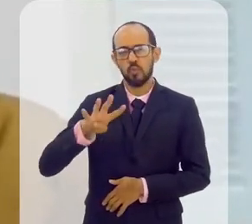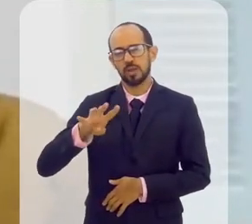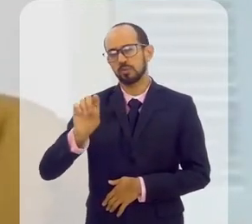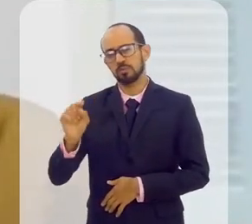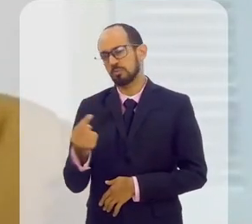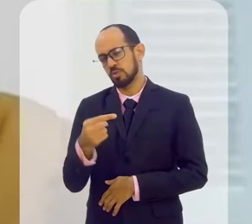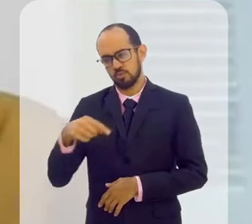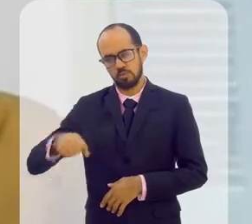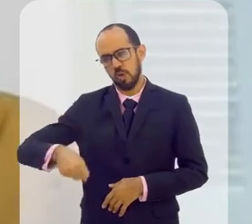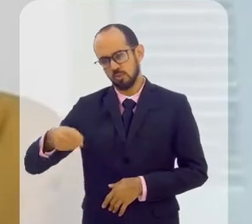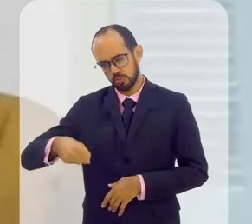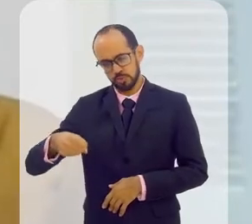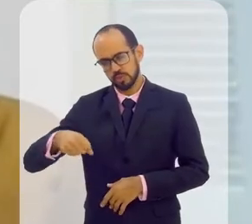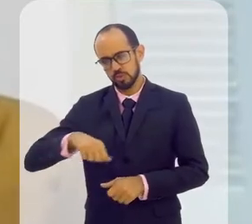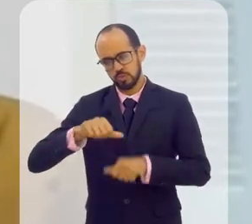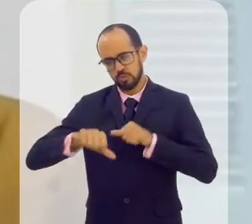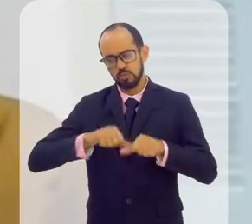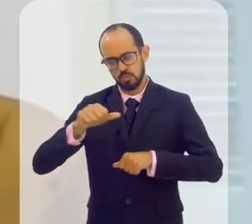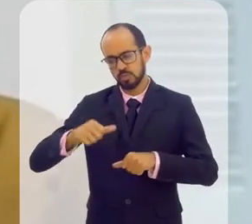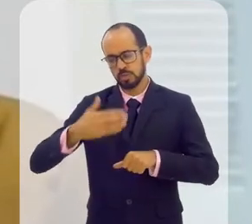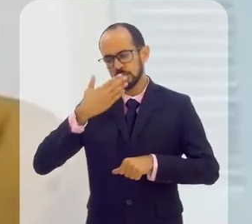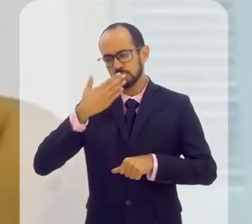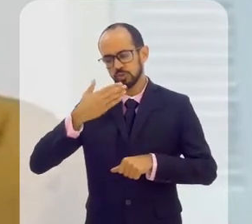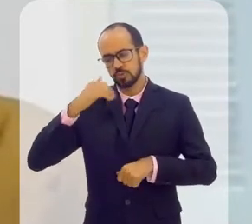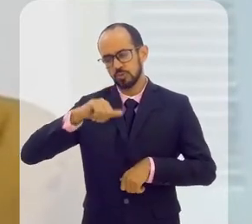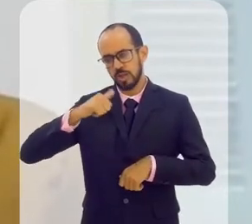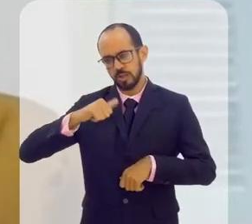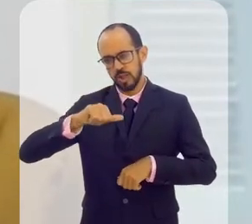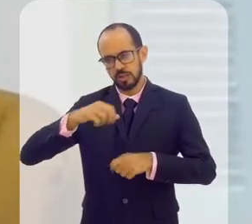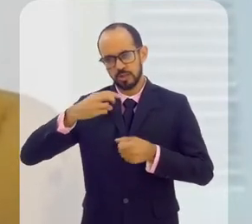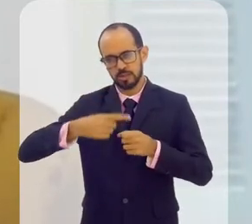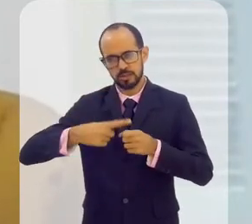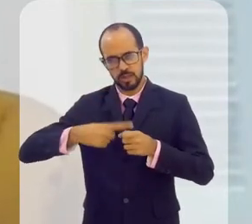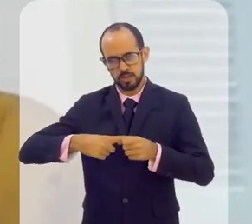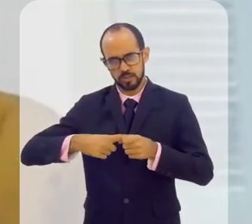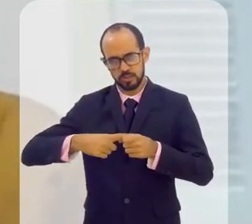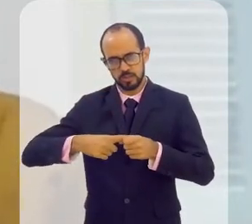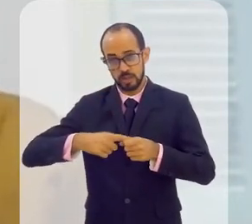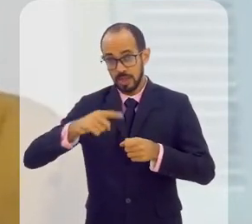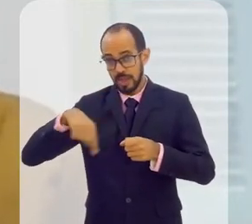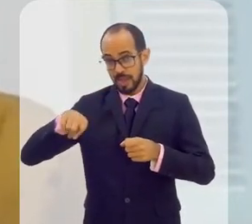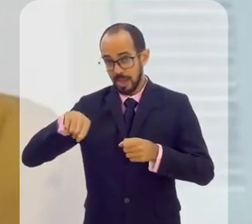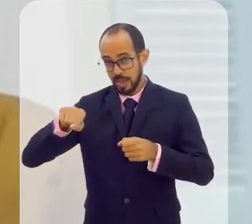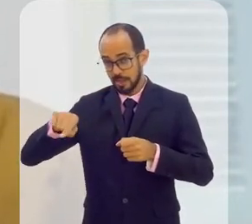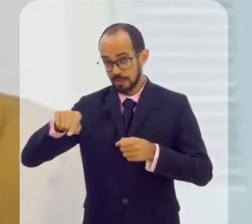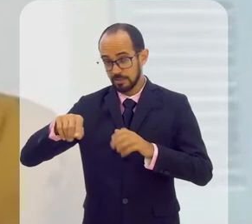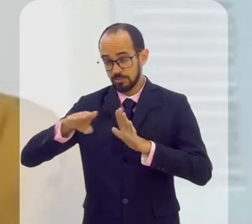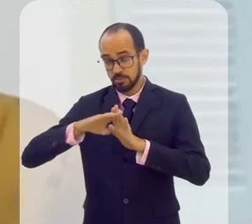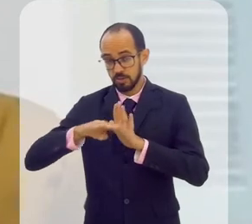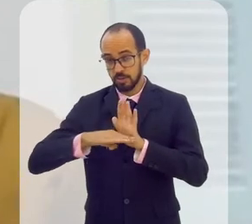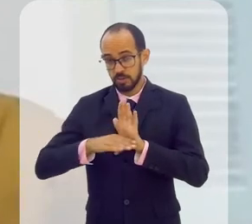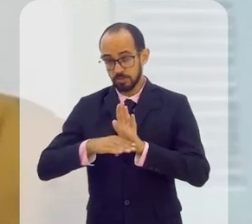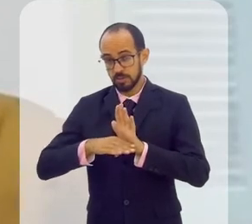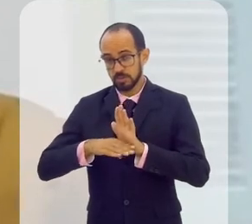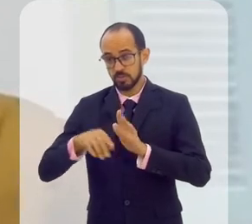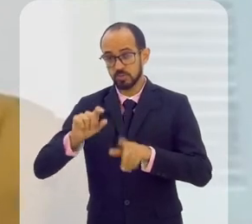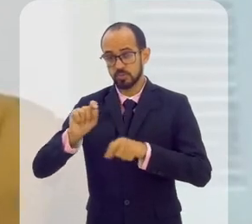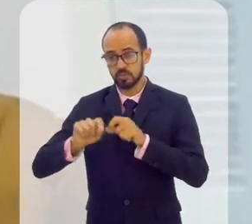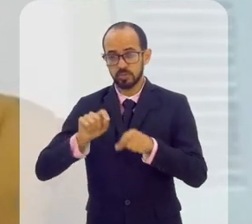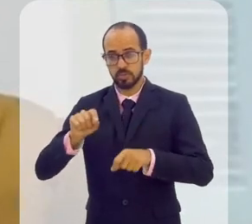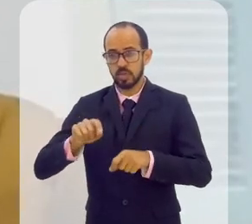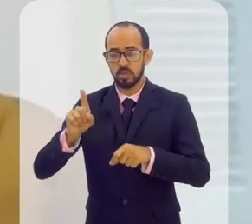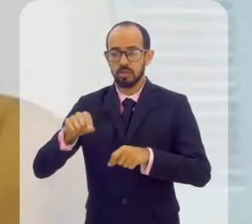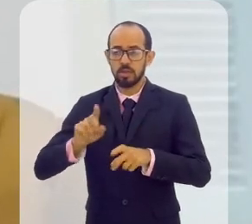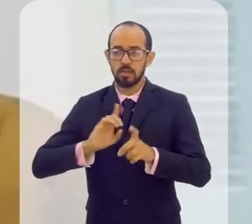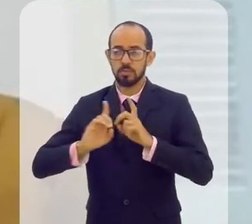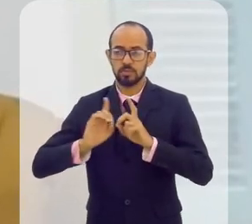quatro mil bolsas. Então, isso muda o perfil da cidade. Esses programas, assim como o Fiezer, eu acho que é um